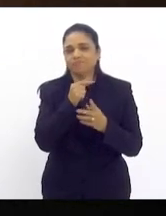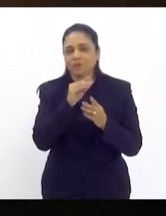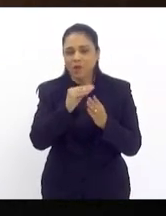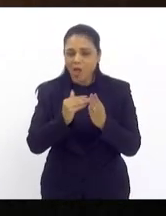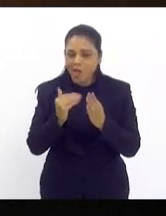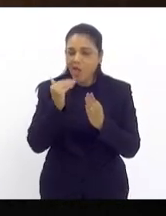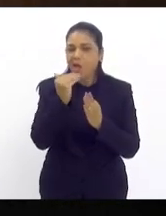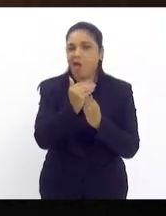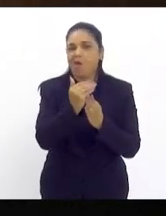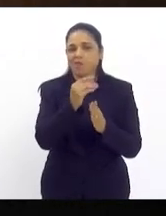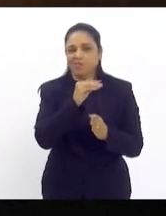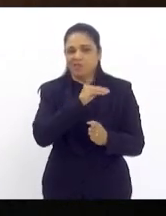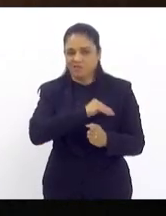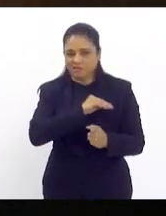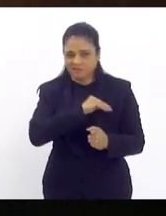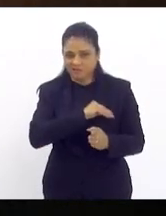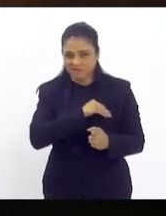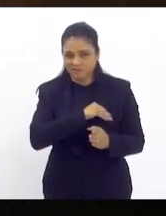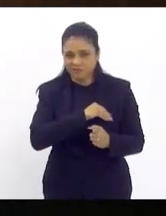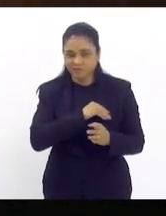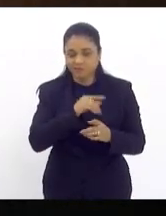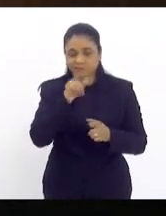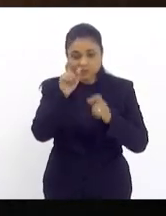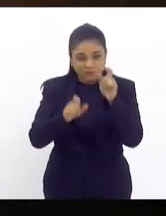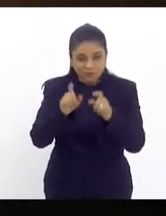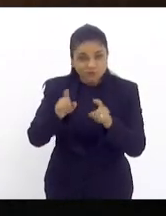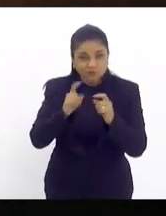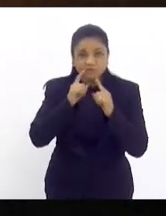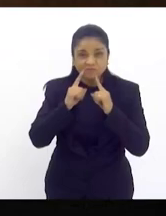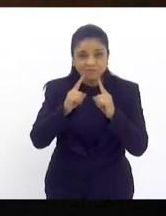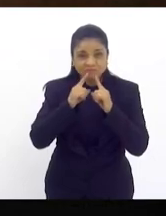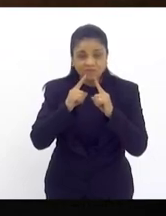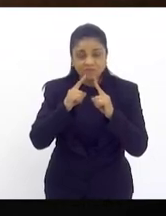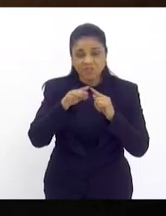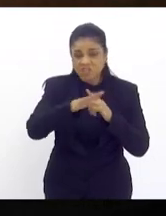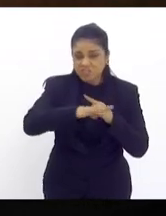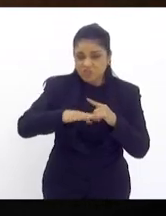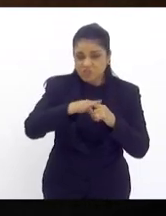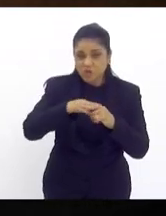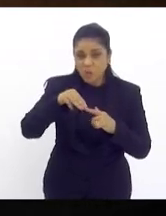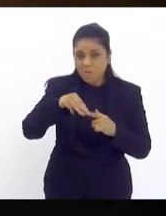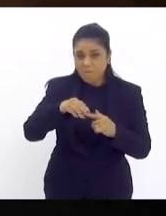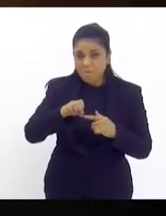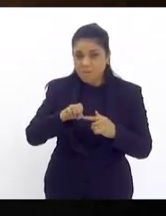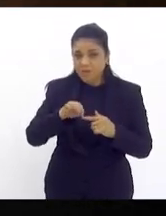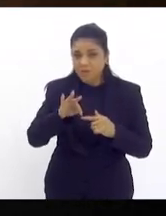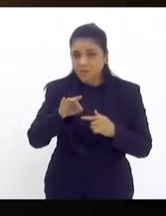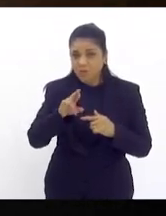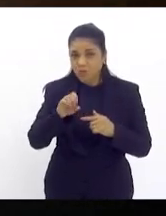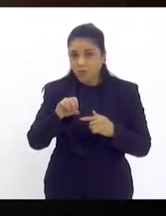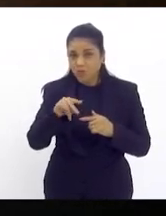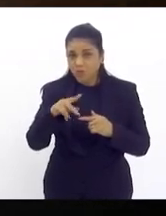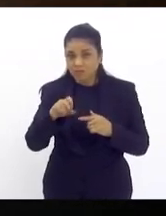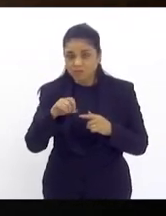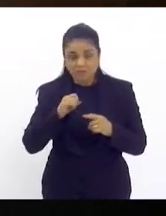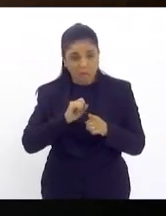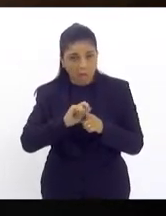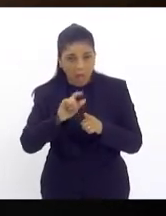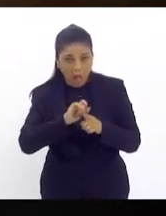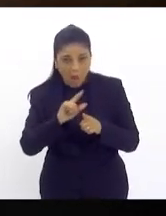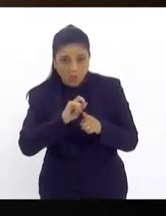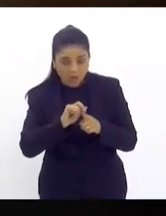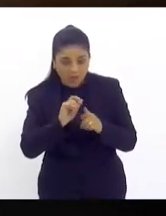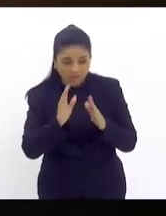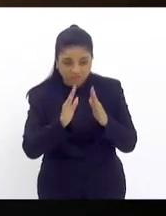reclamam região metropolitana do estado do Rio de Janeiro dificilmente você consegue alugar uma moradia